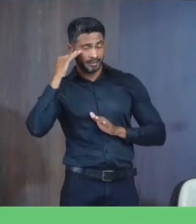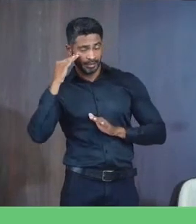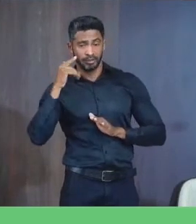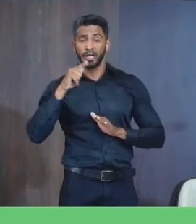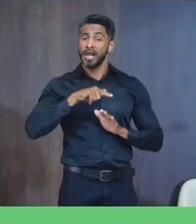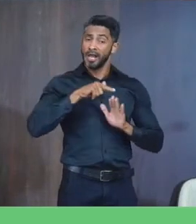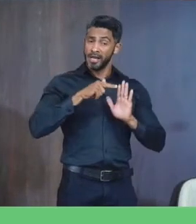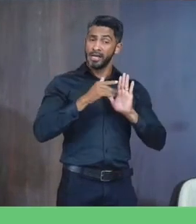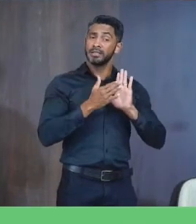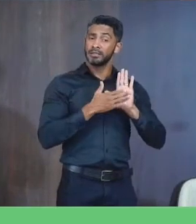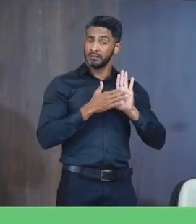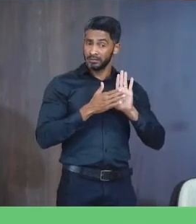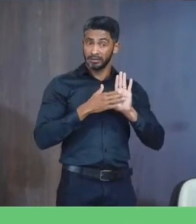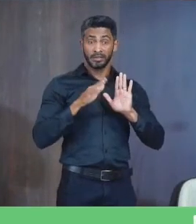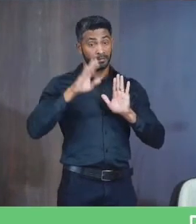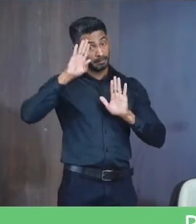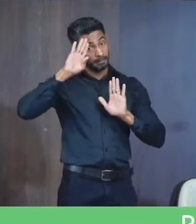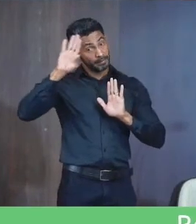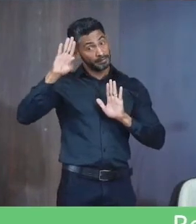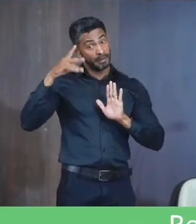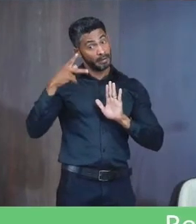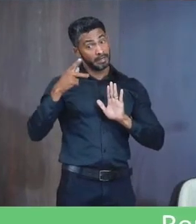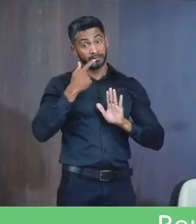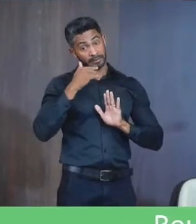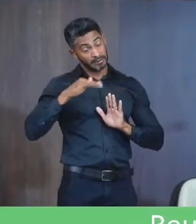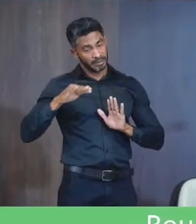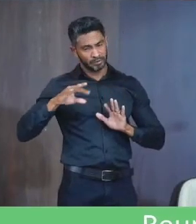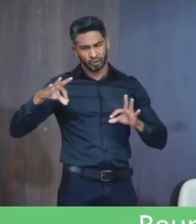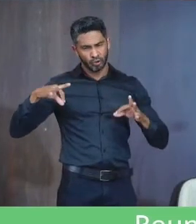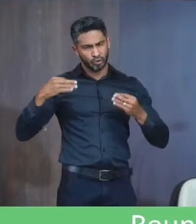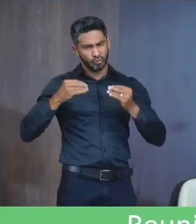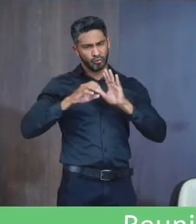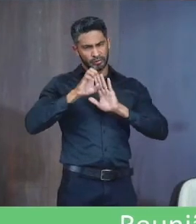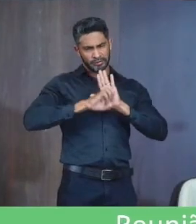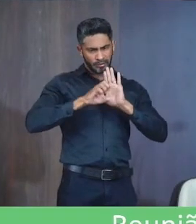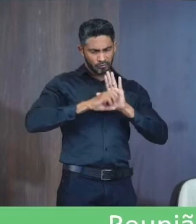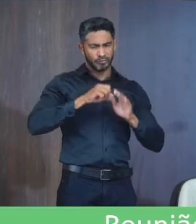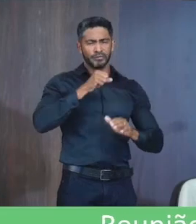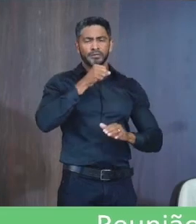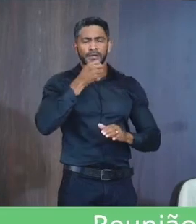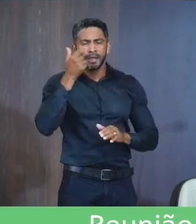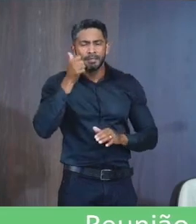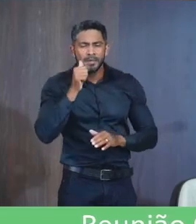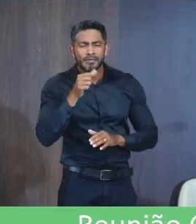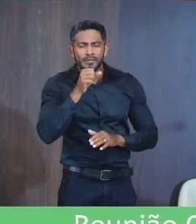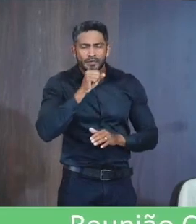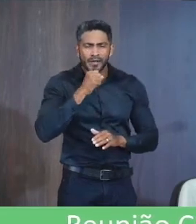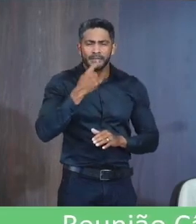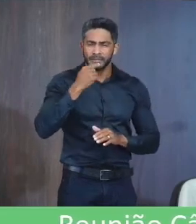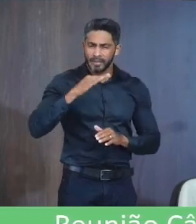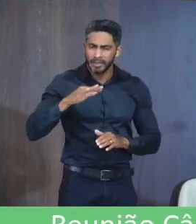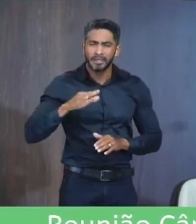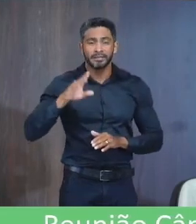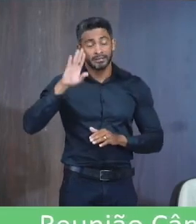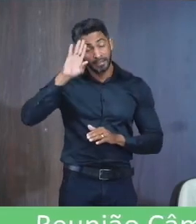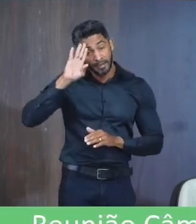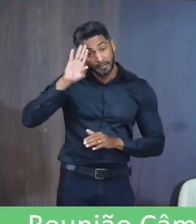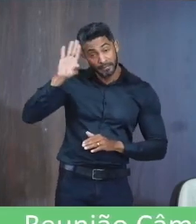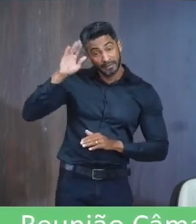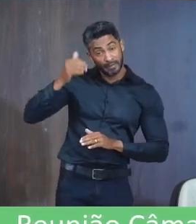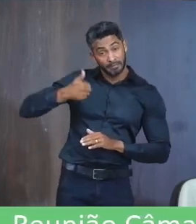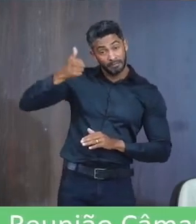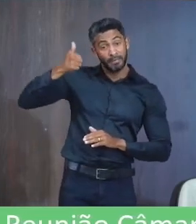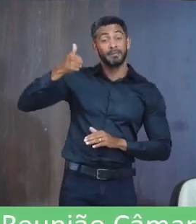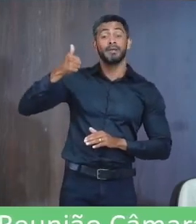Respaldo Tem prioridade Todo estatuto Do idoso Da criança Adolescente Ele tem prioridade Sobre outras